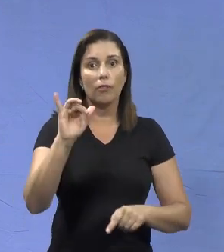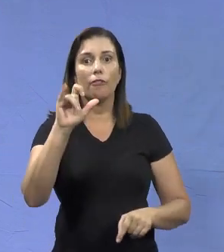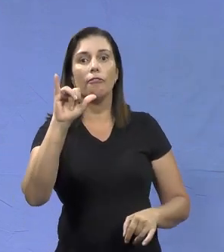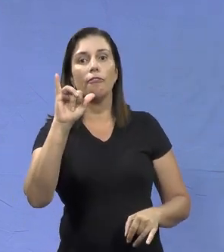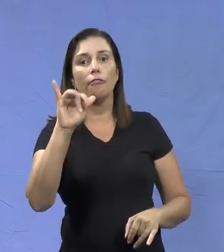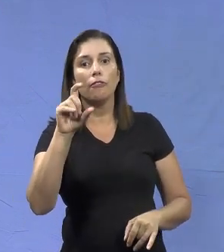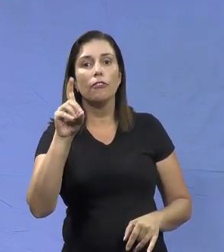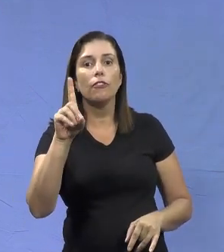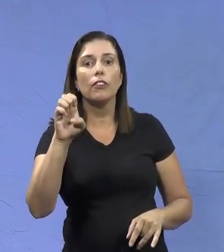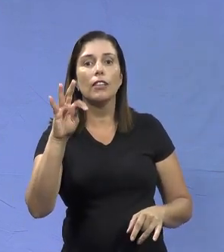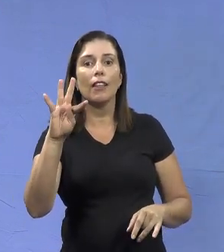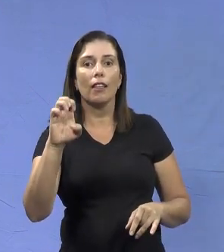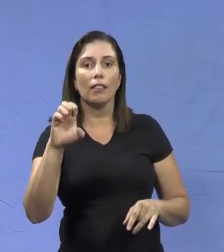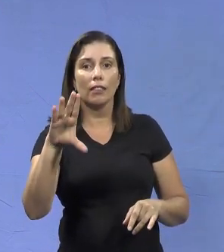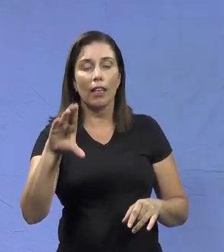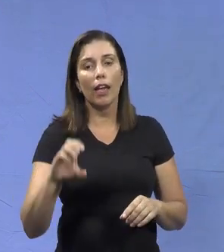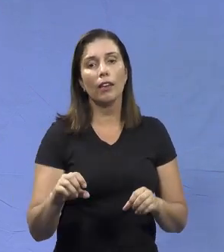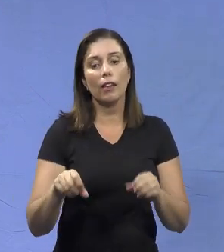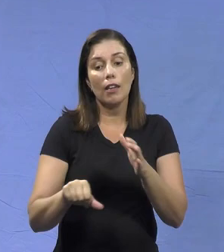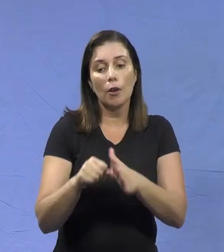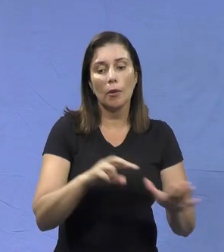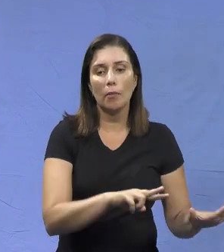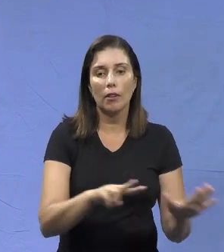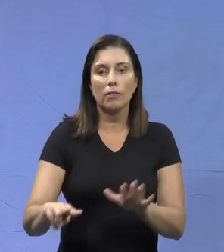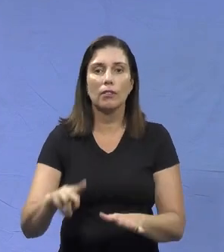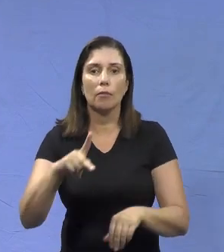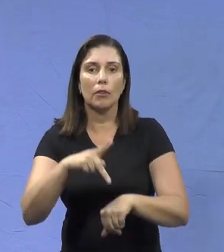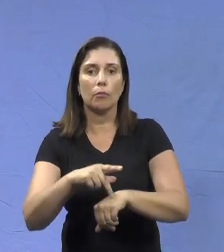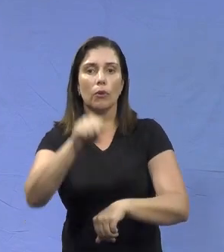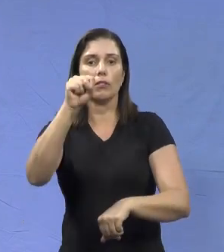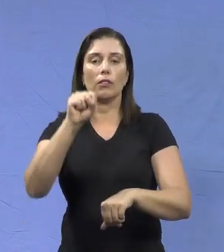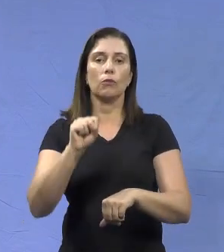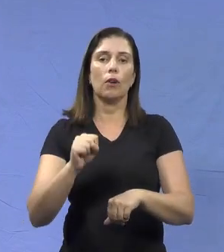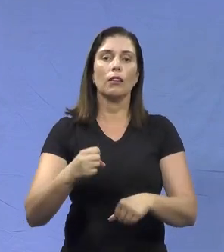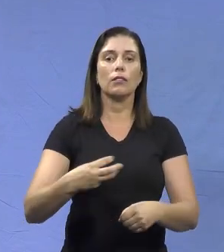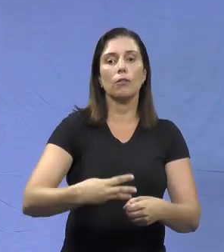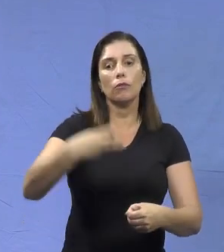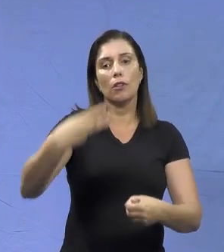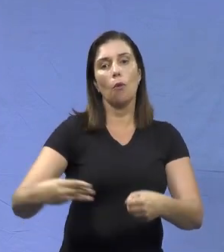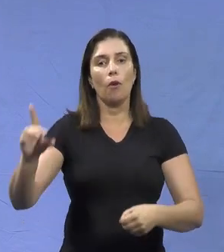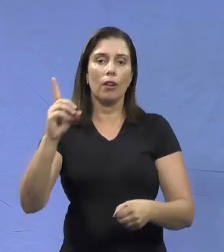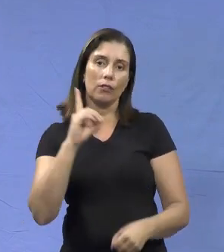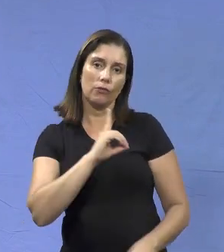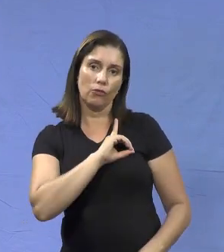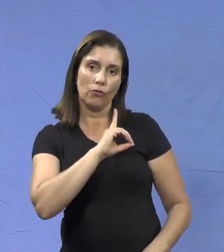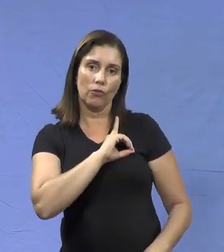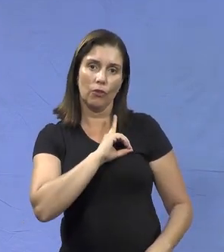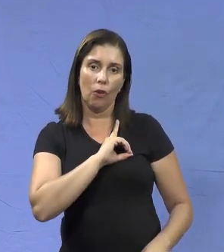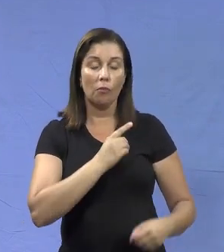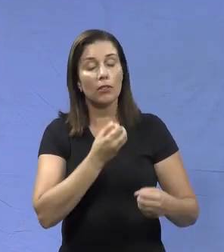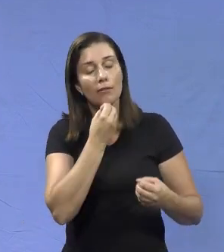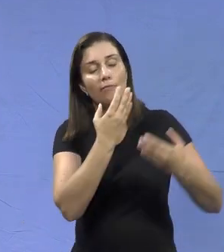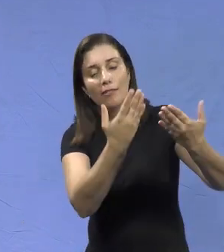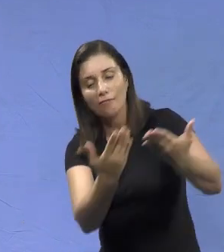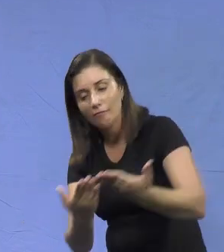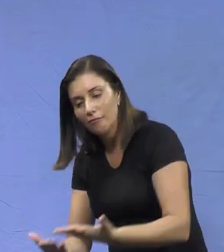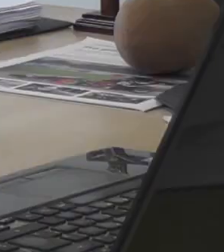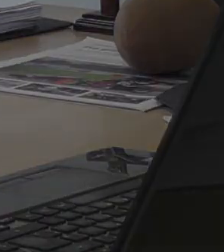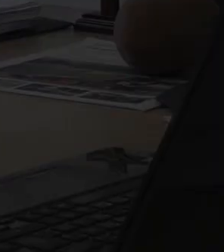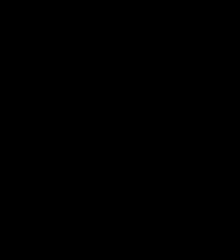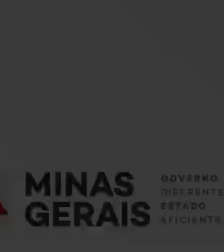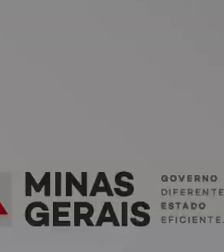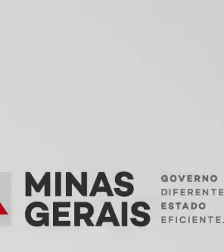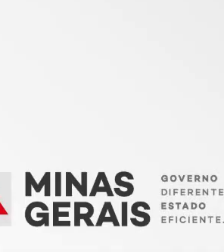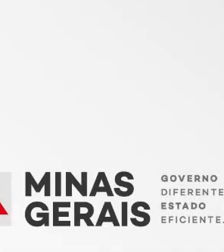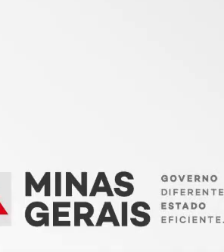1ª Semana de Pós-Graduação da UENG Unidade de Vinópolis. Sejam bem-vindos e aproveitem bem a programação desses